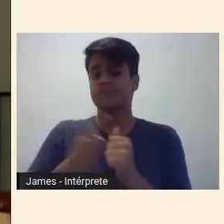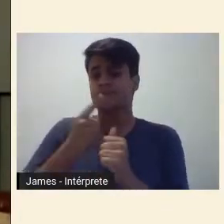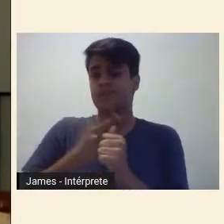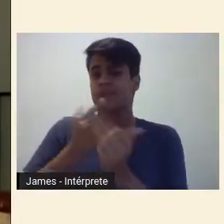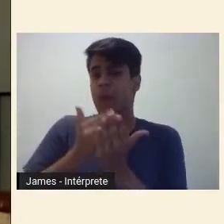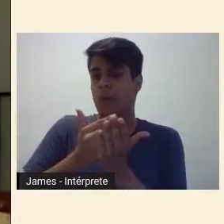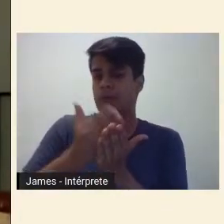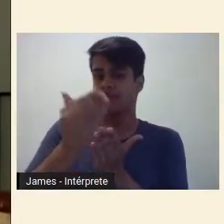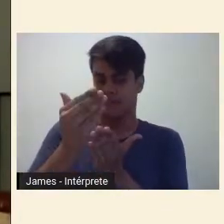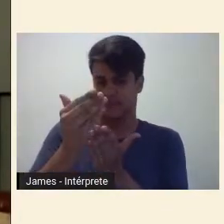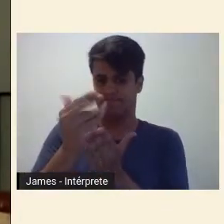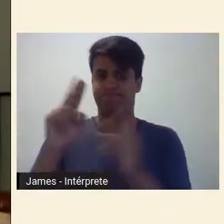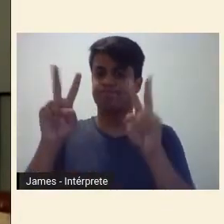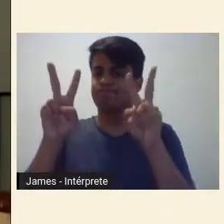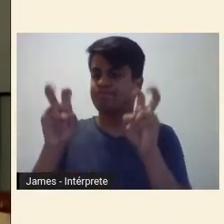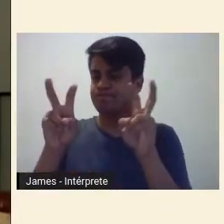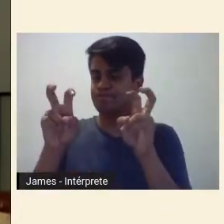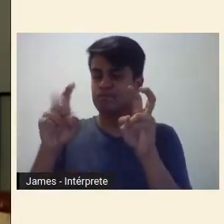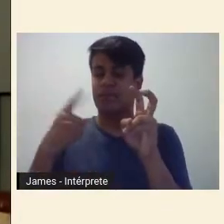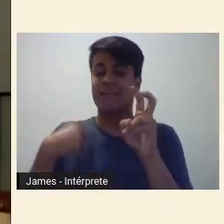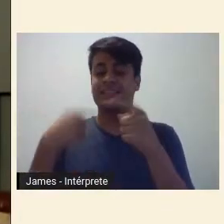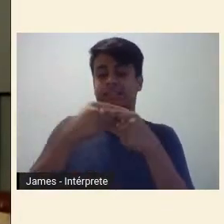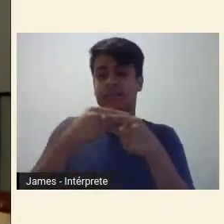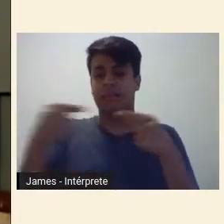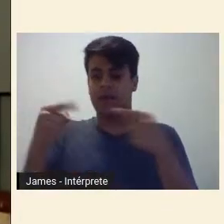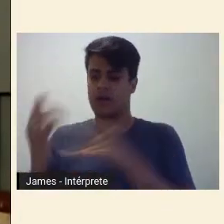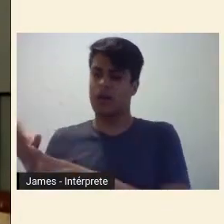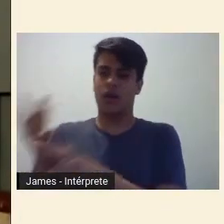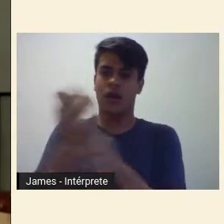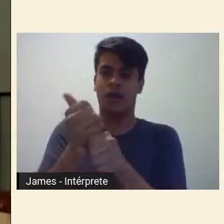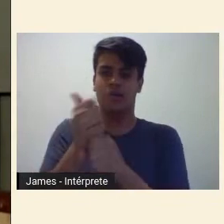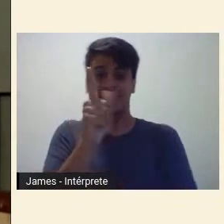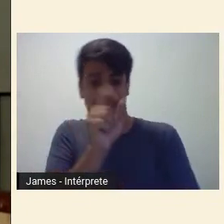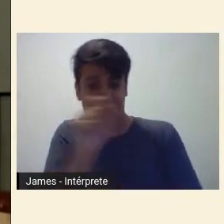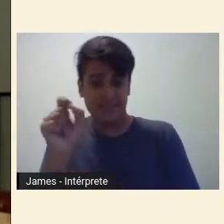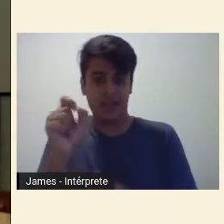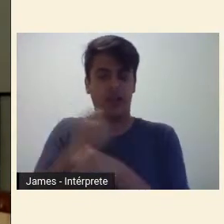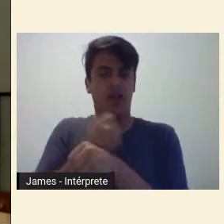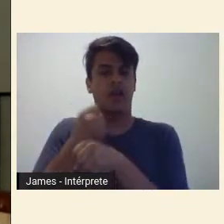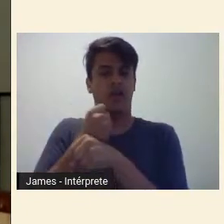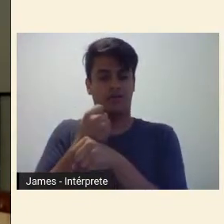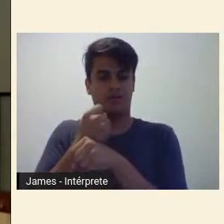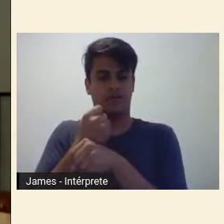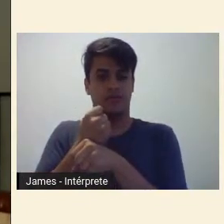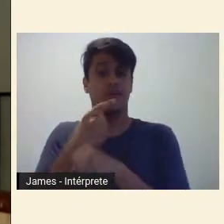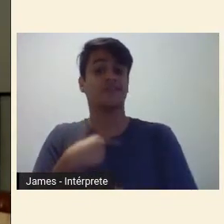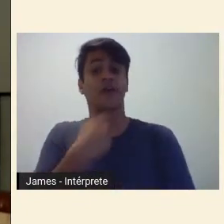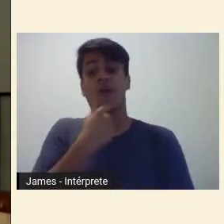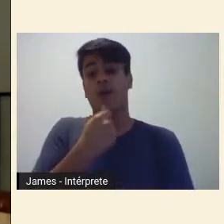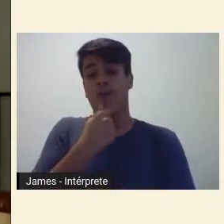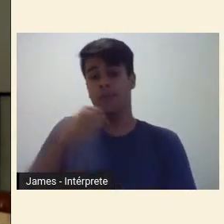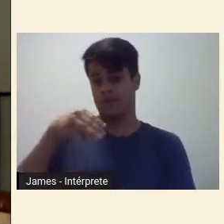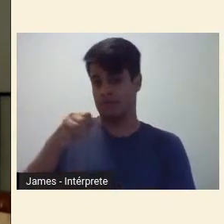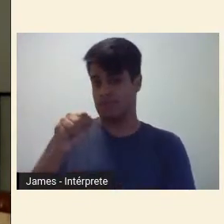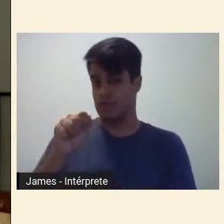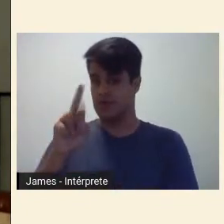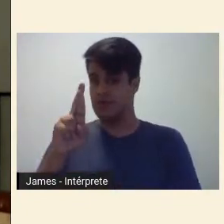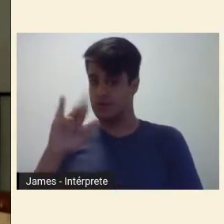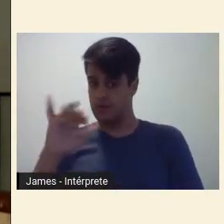Semana de Cem Anos, com uma epígrafe, que, na verdade, é uma pergunta do Mário de Andrade, escrita em 1924.